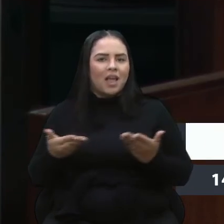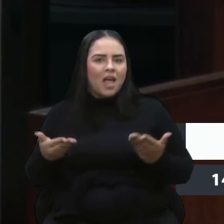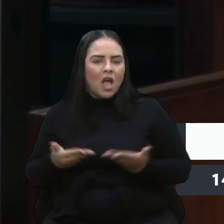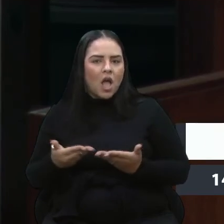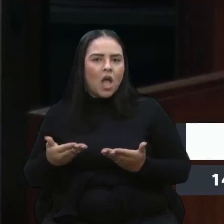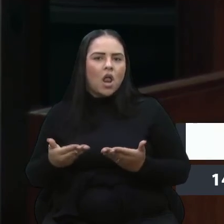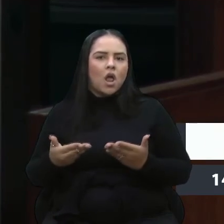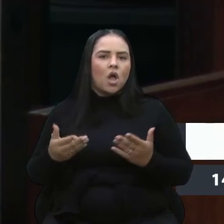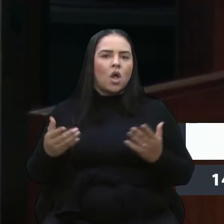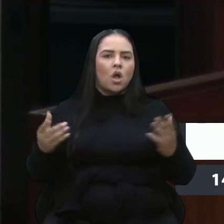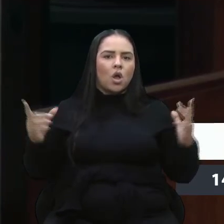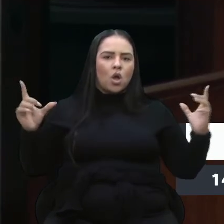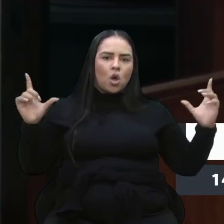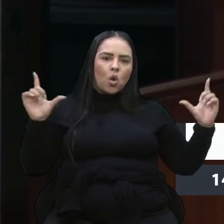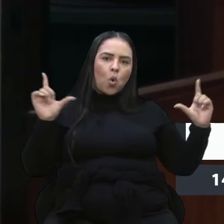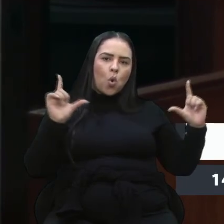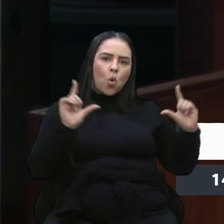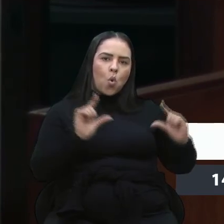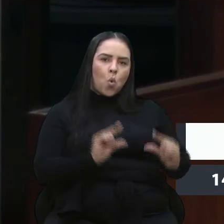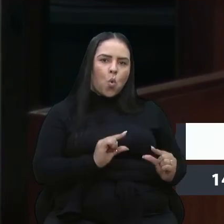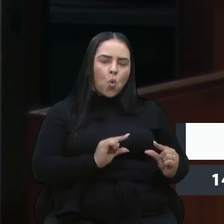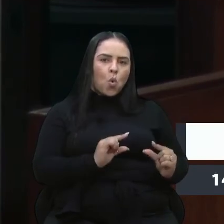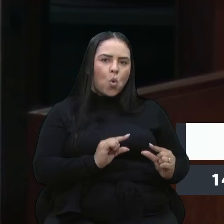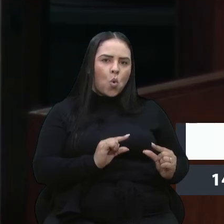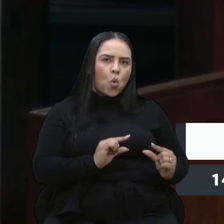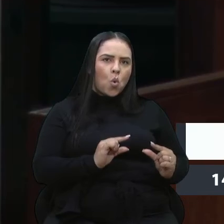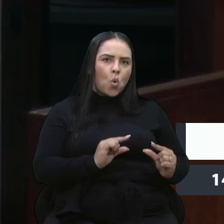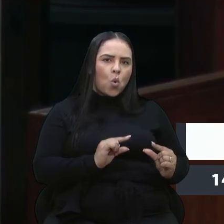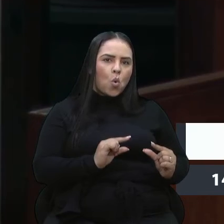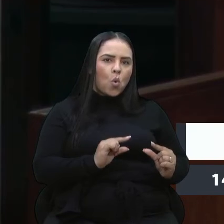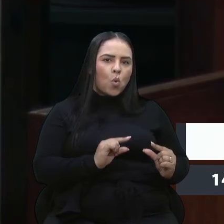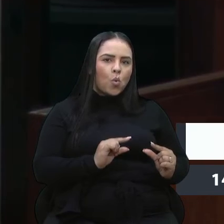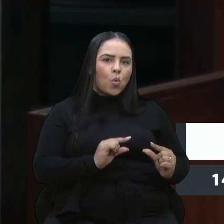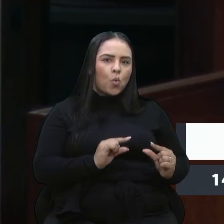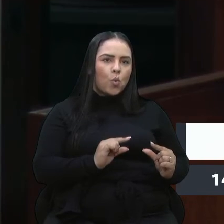caindo o preço do petróleo, a gente...